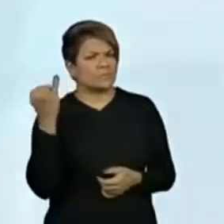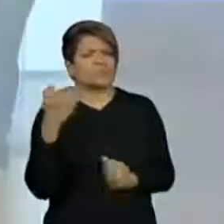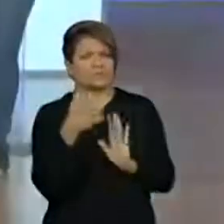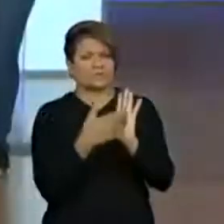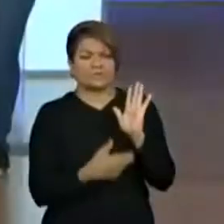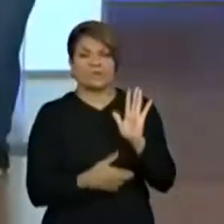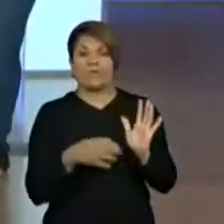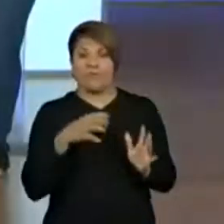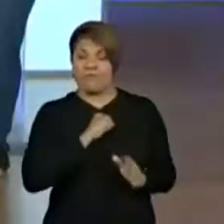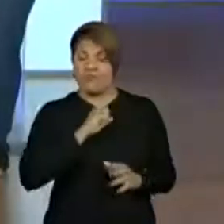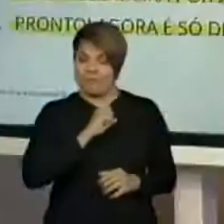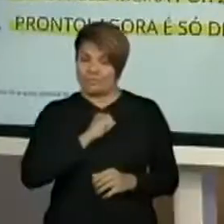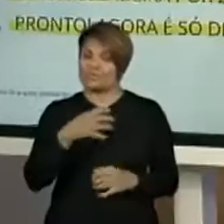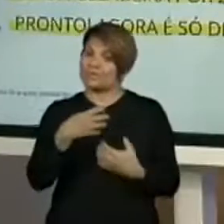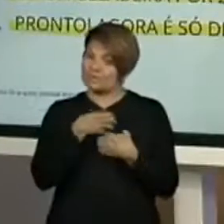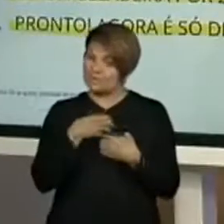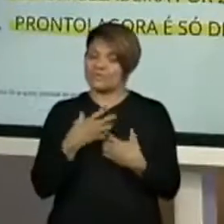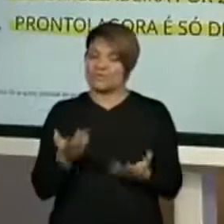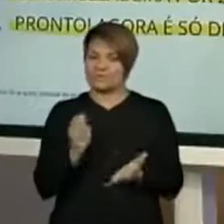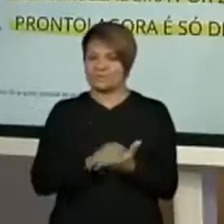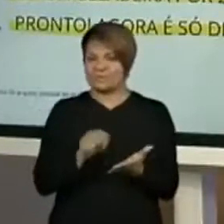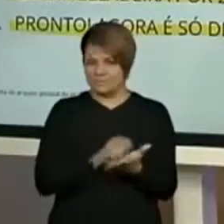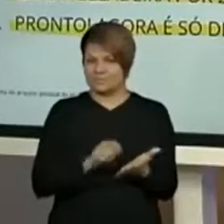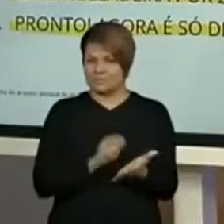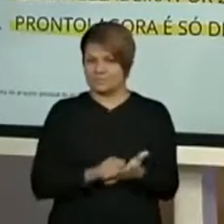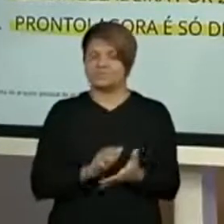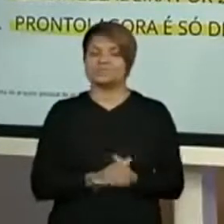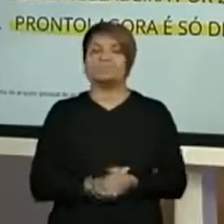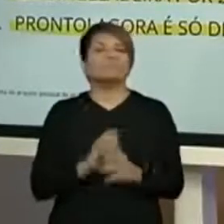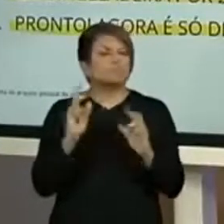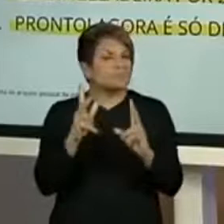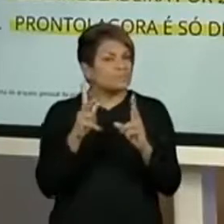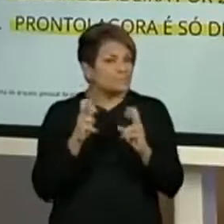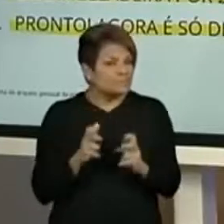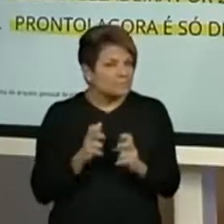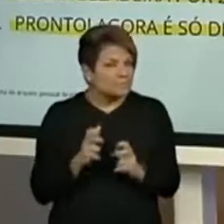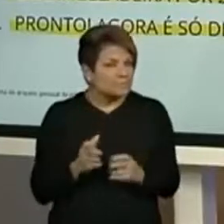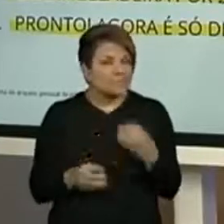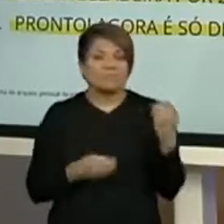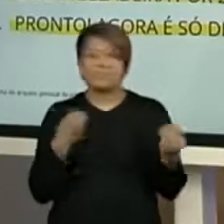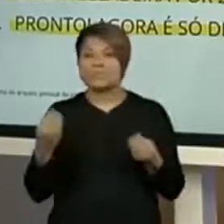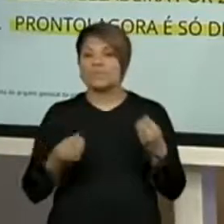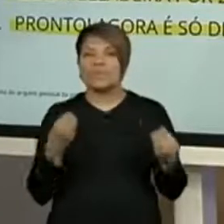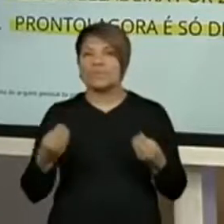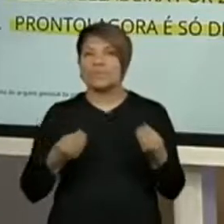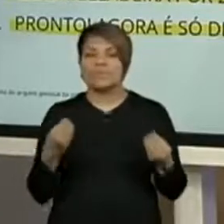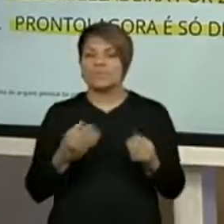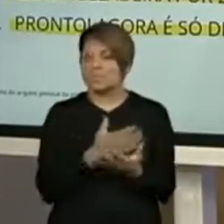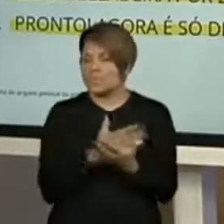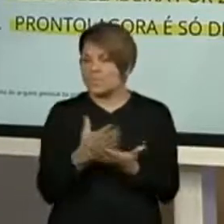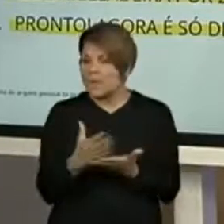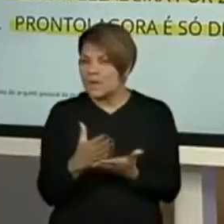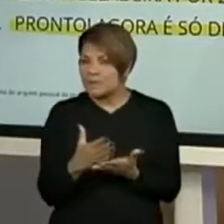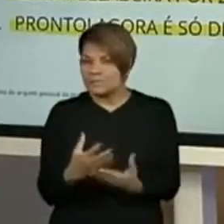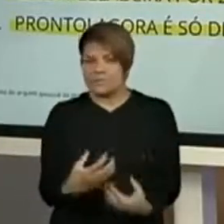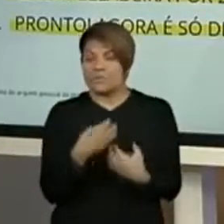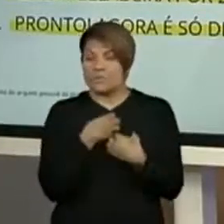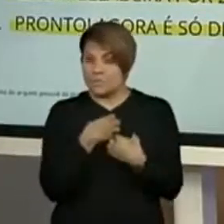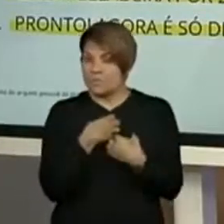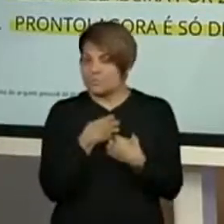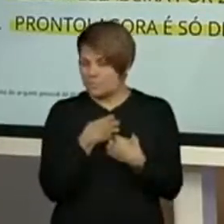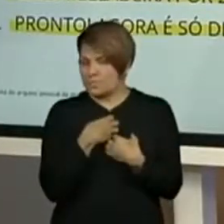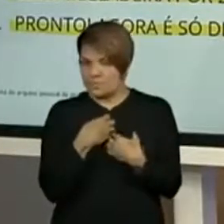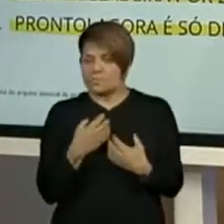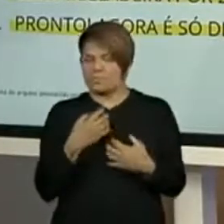receitas. E é o jeito como a gente escreve. Vamos perceber como começa ali o modo de preparo? Então,